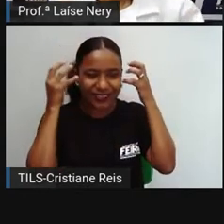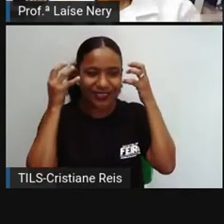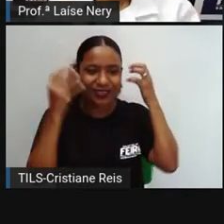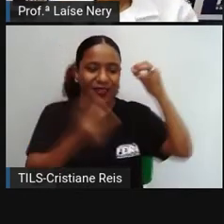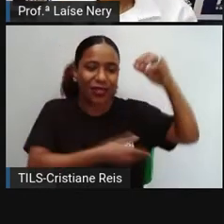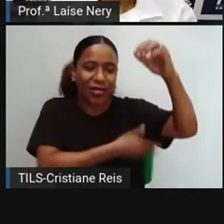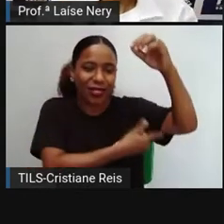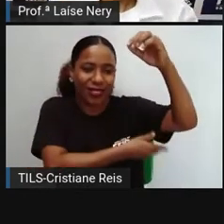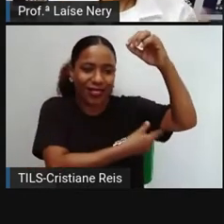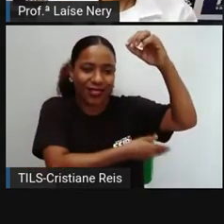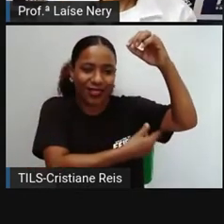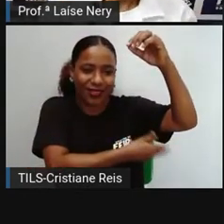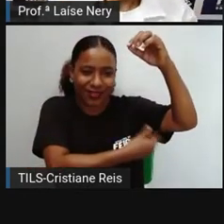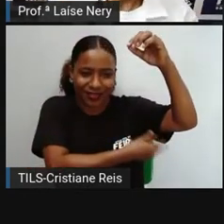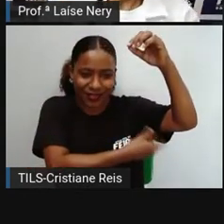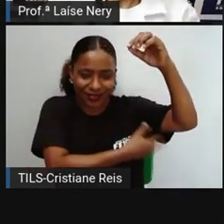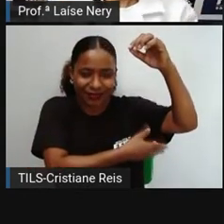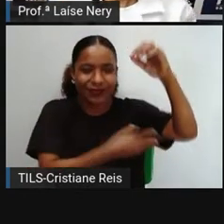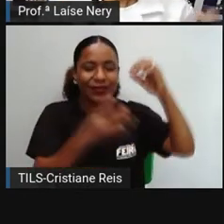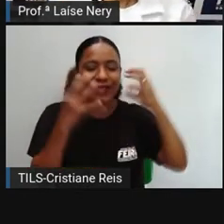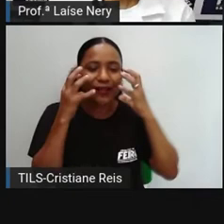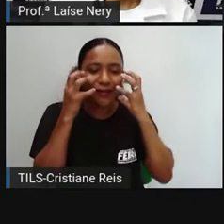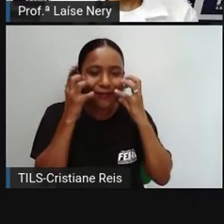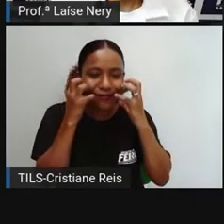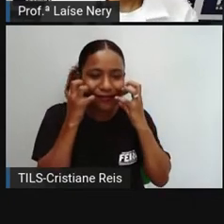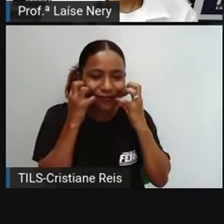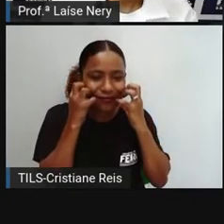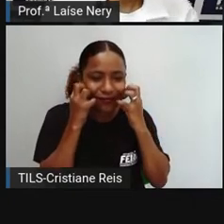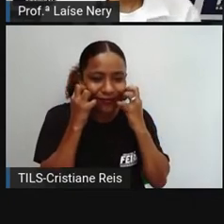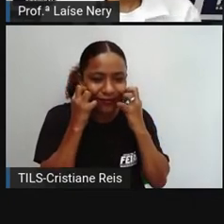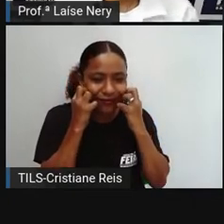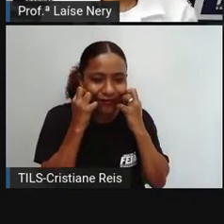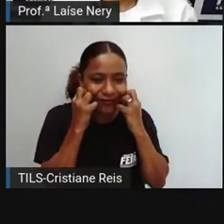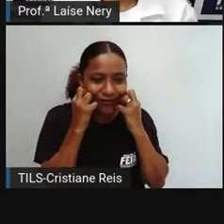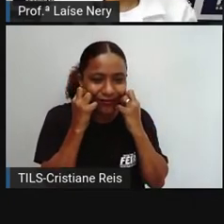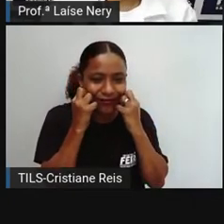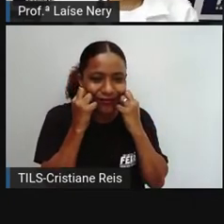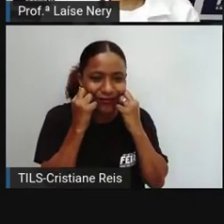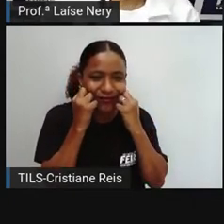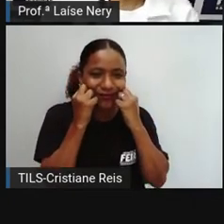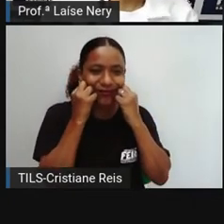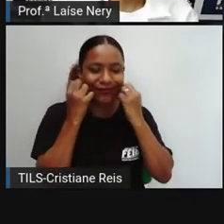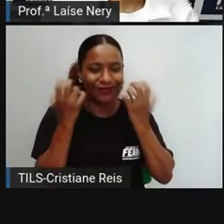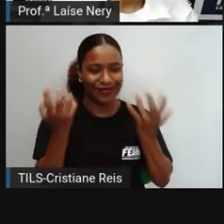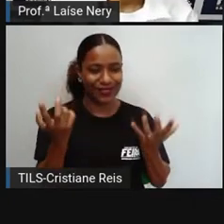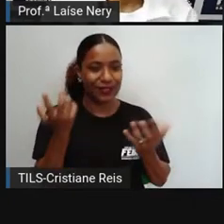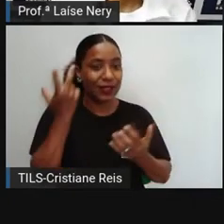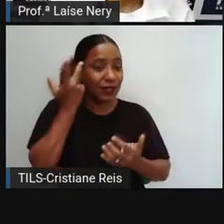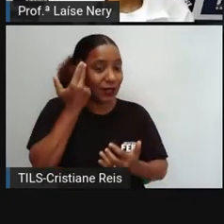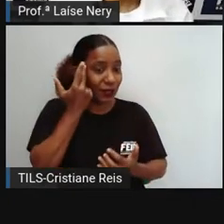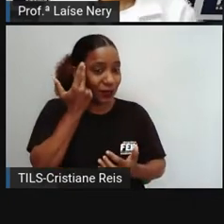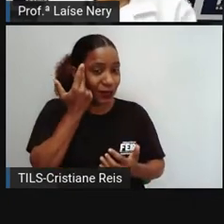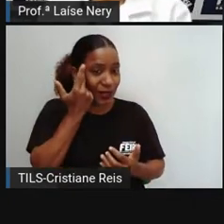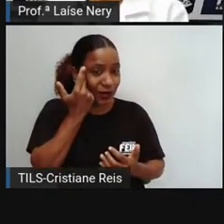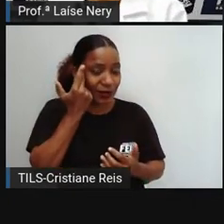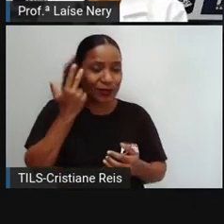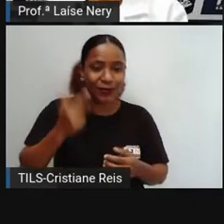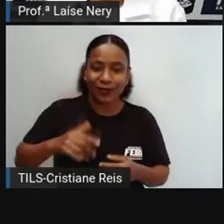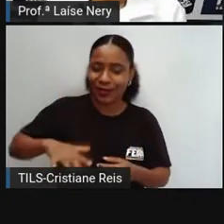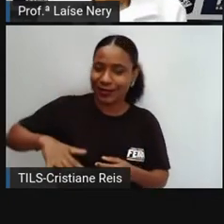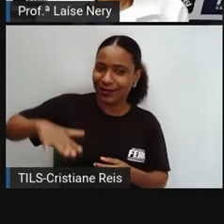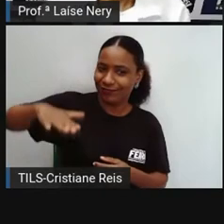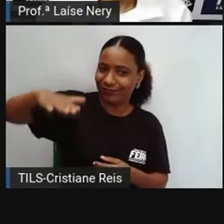aparecendo na pele e tudo isso é um processo natural. Porque quando chega a